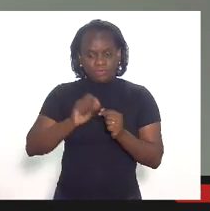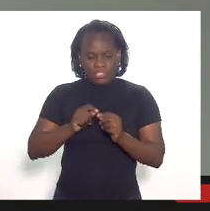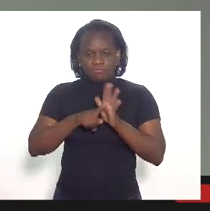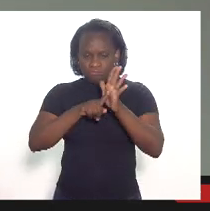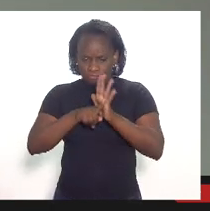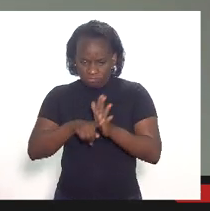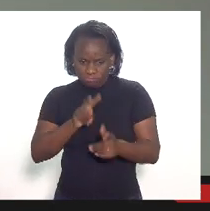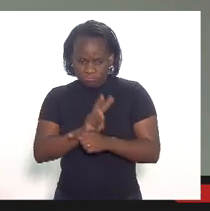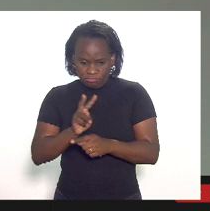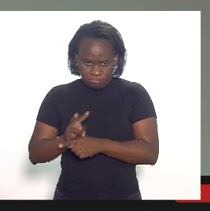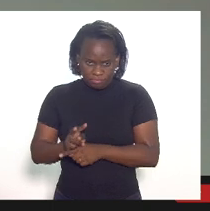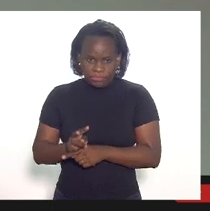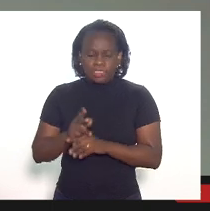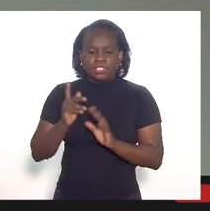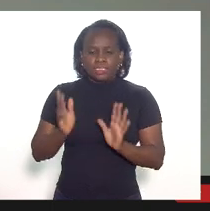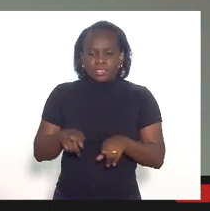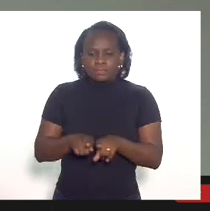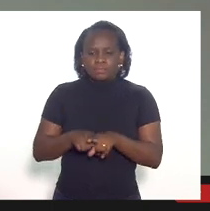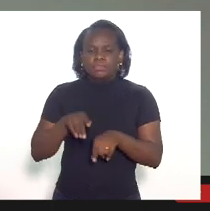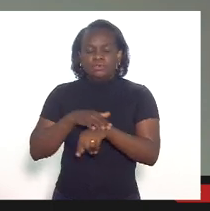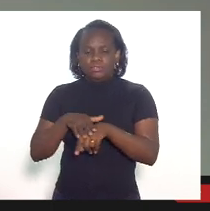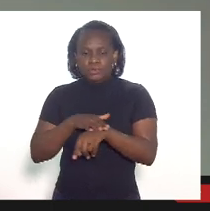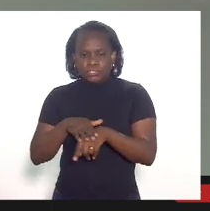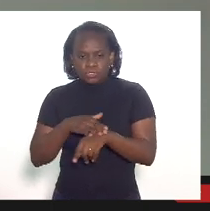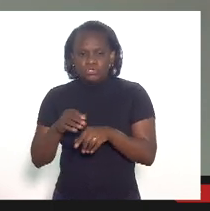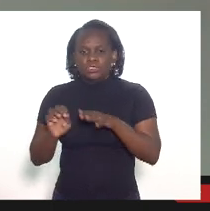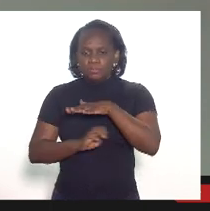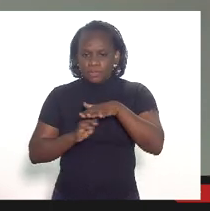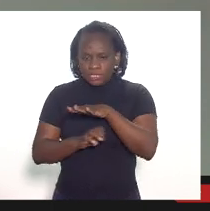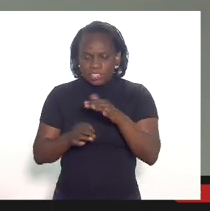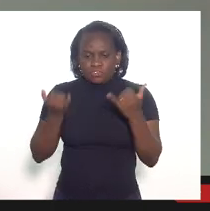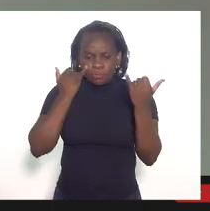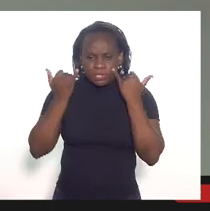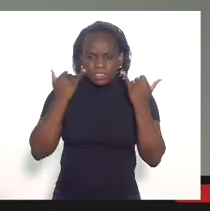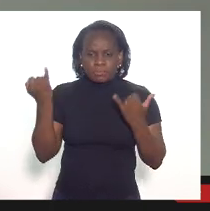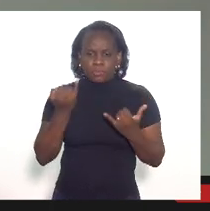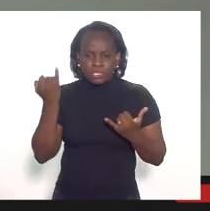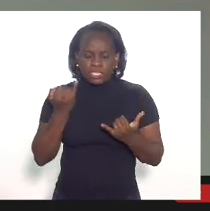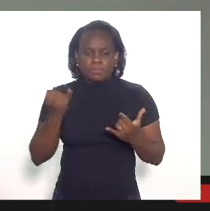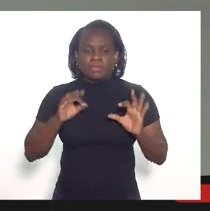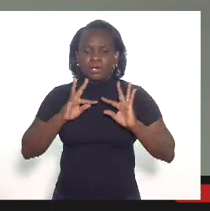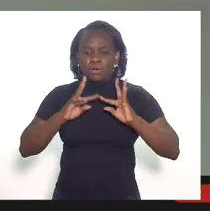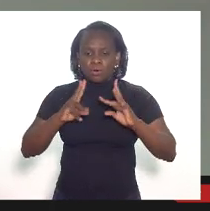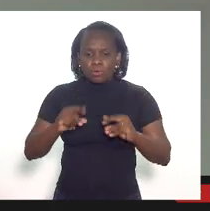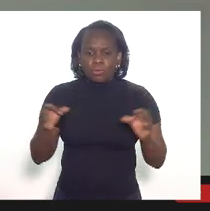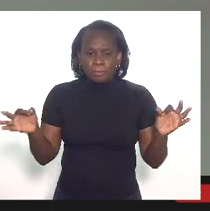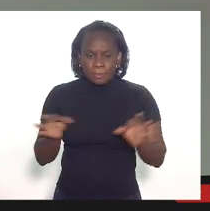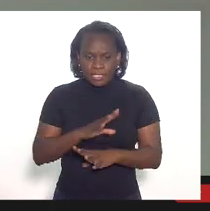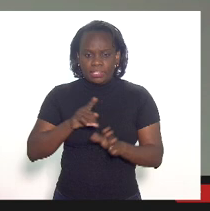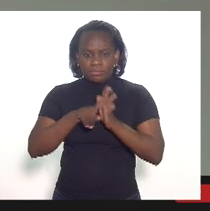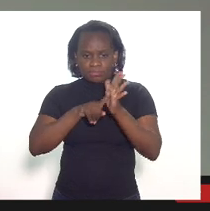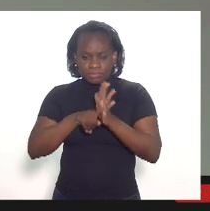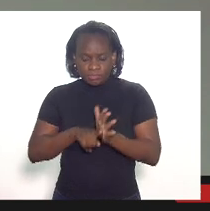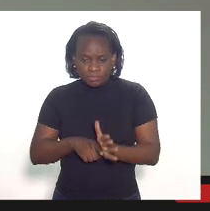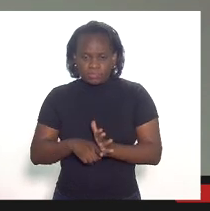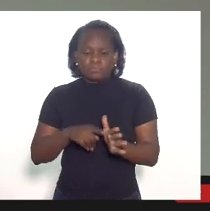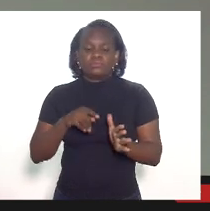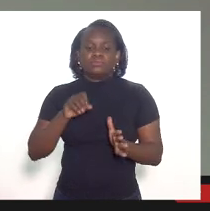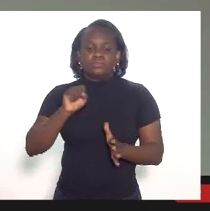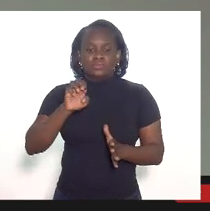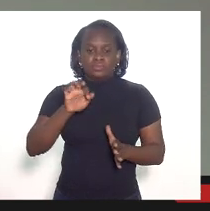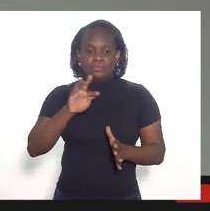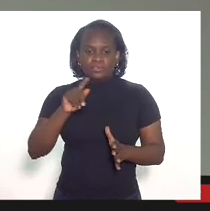disso, mesmo na negociação com a empresa para as informações necessárias a uma completa auditoria, a Secretaria de Fazenda,